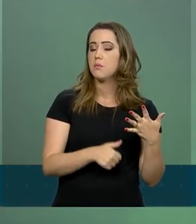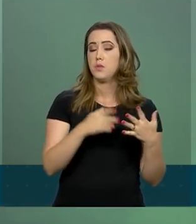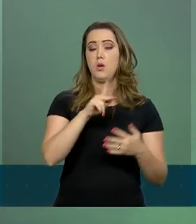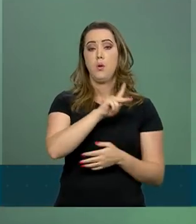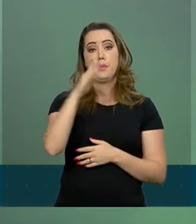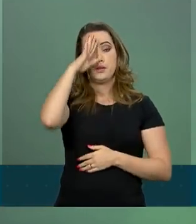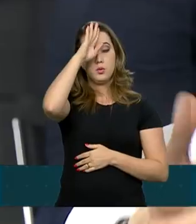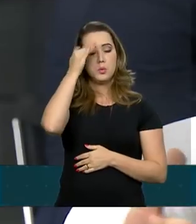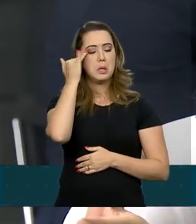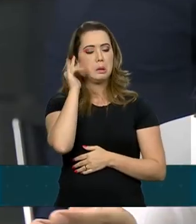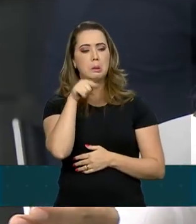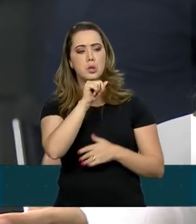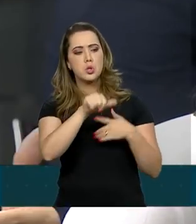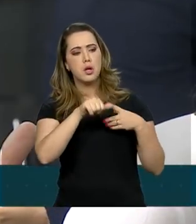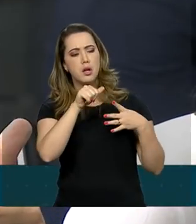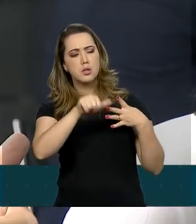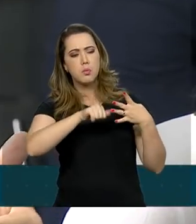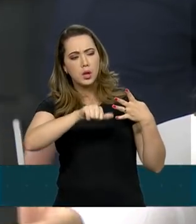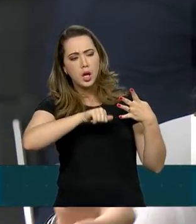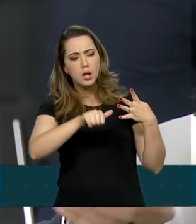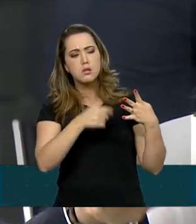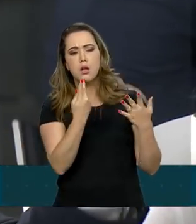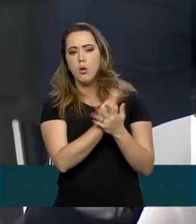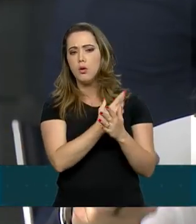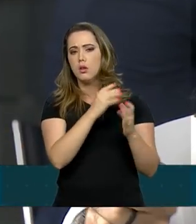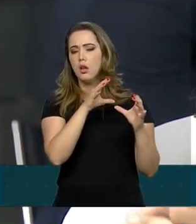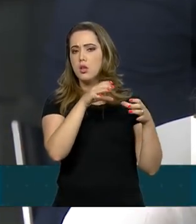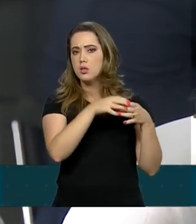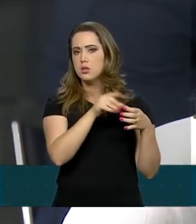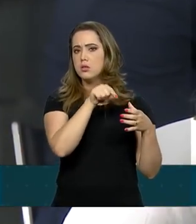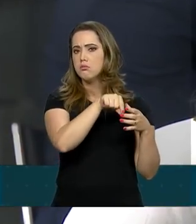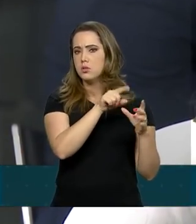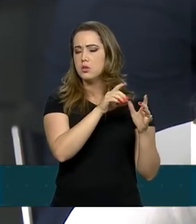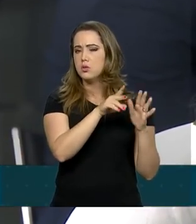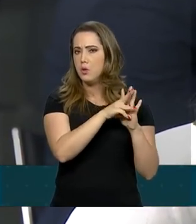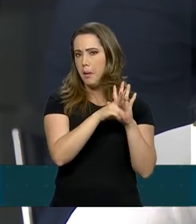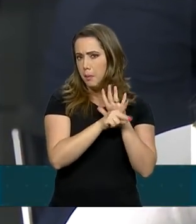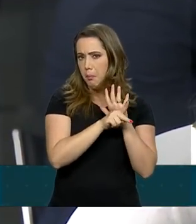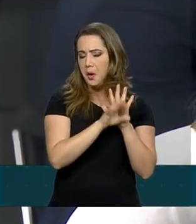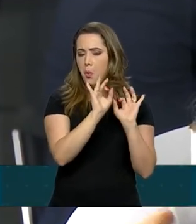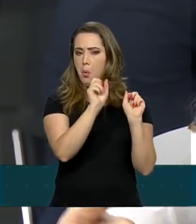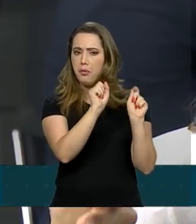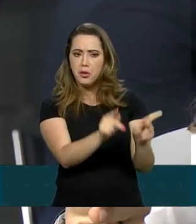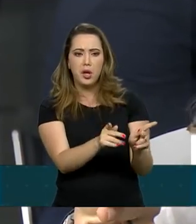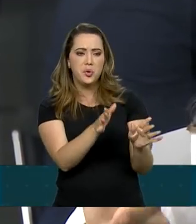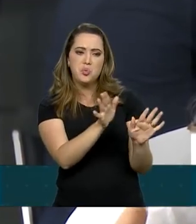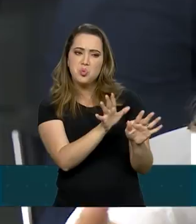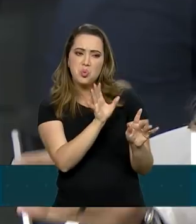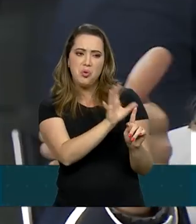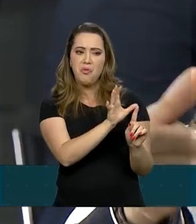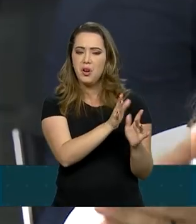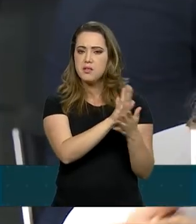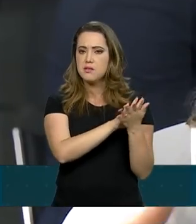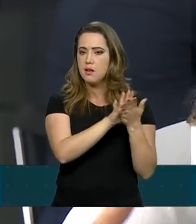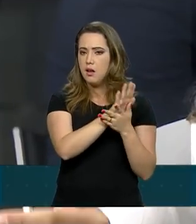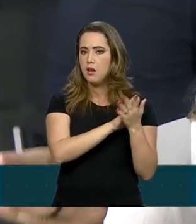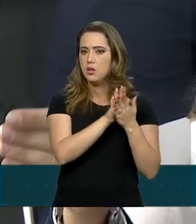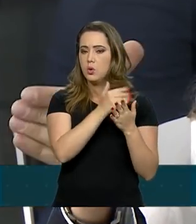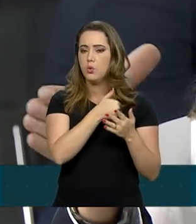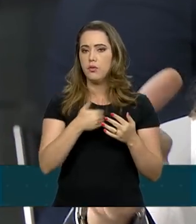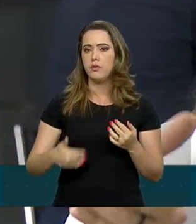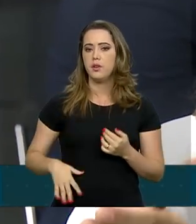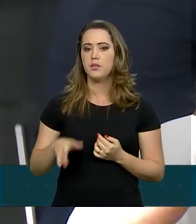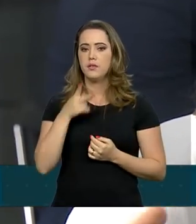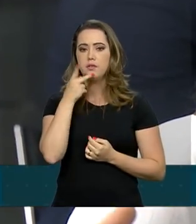sendo feitas no Congresso são alterações que não interferem na grande estrutura do governo. O senhor falou que o presidente tem